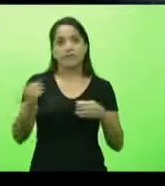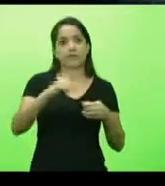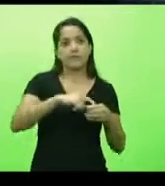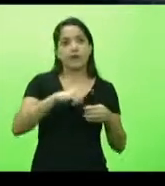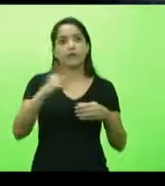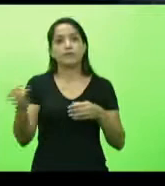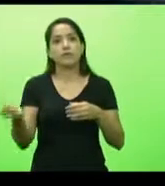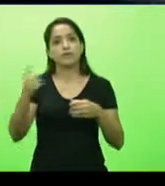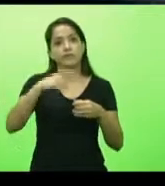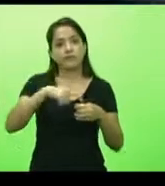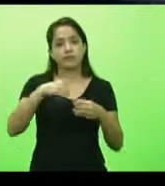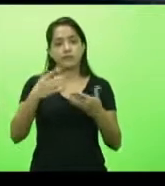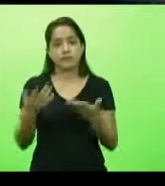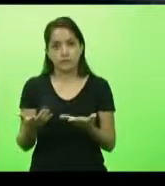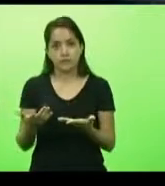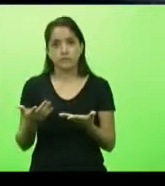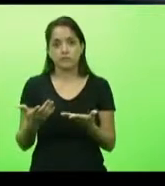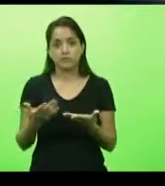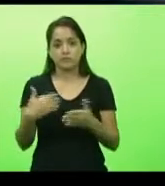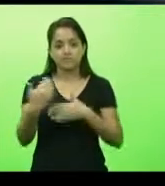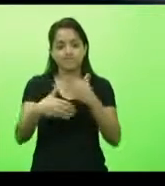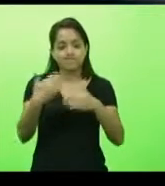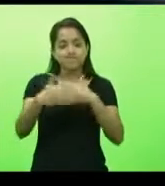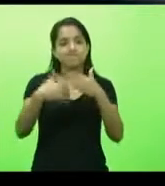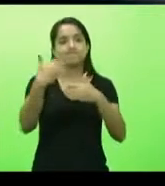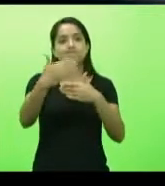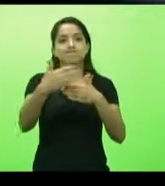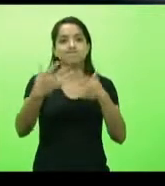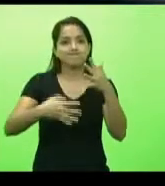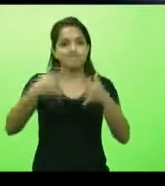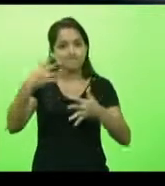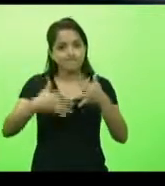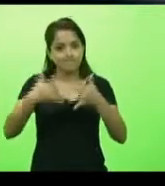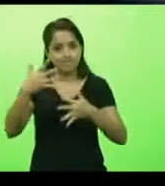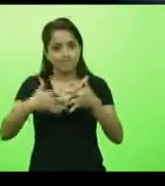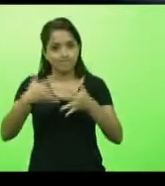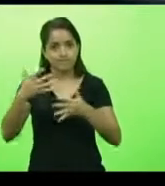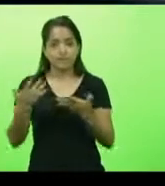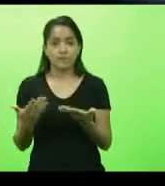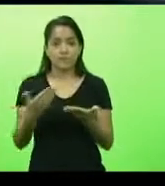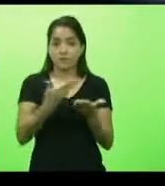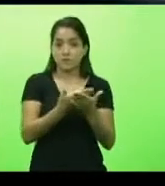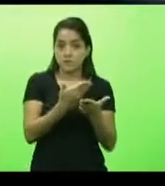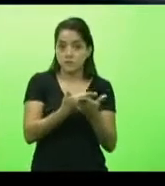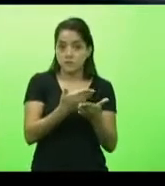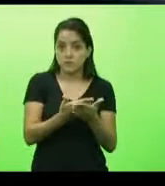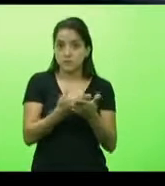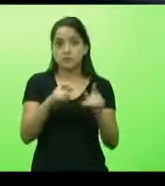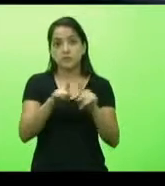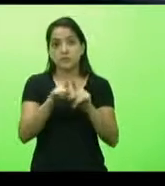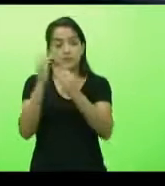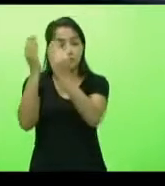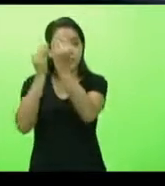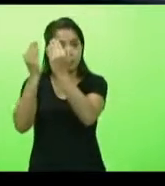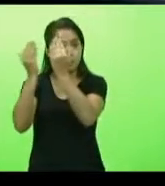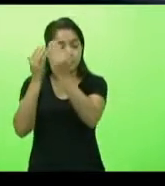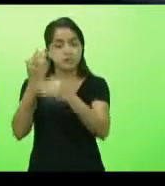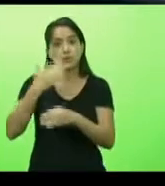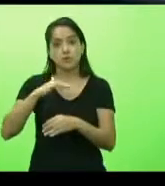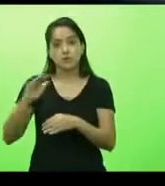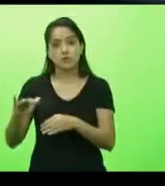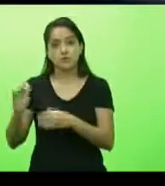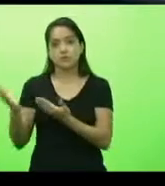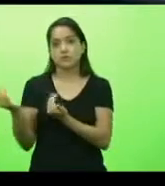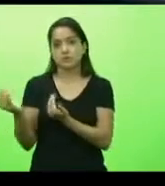uma bagunça total para o processo pedagógico, uma desordem para os estudos e para o psicológico das crianças e